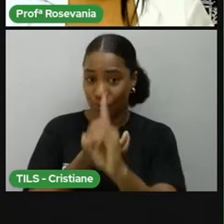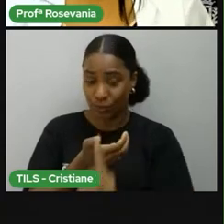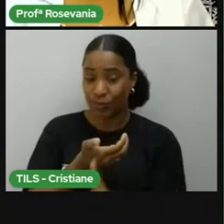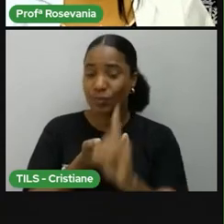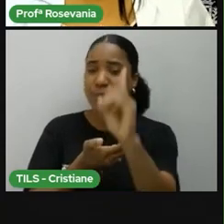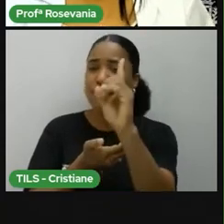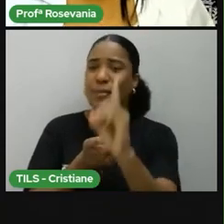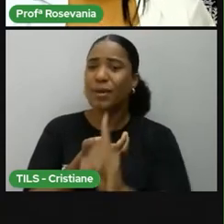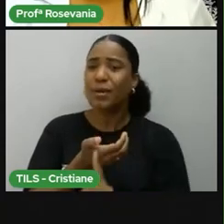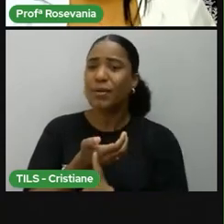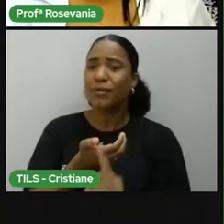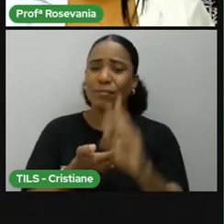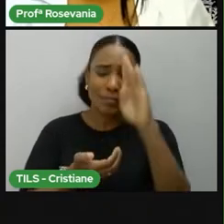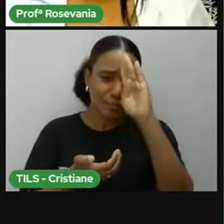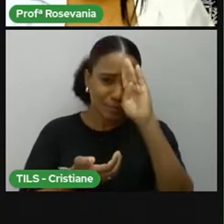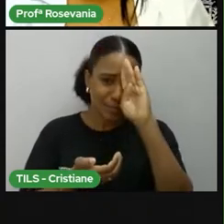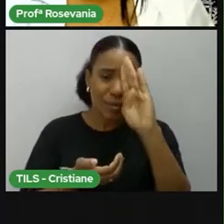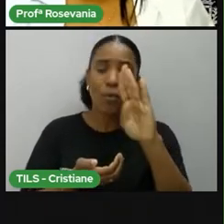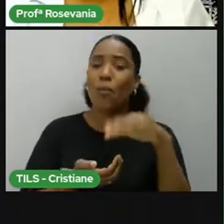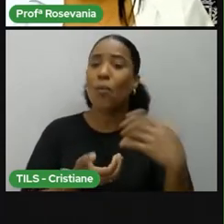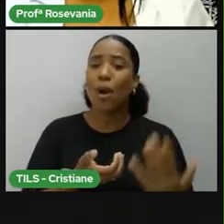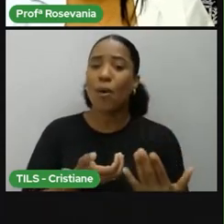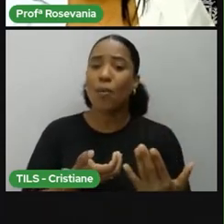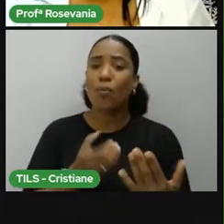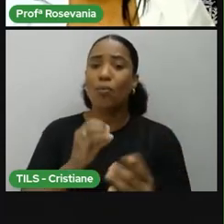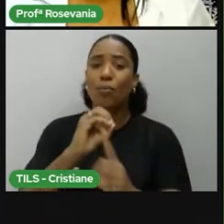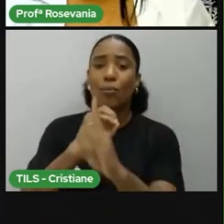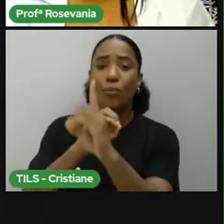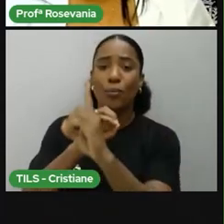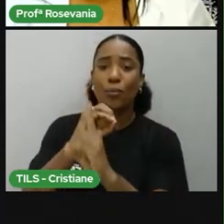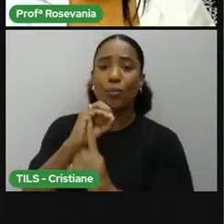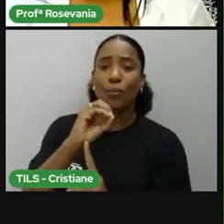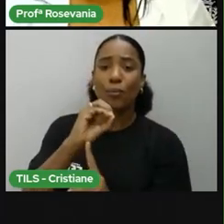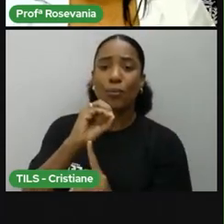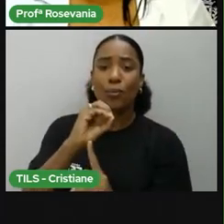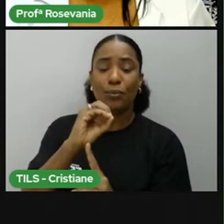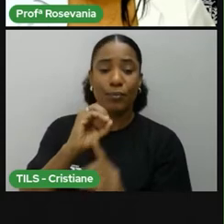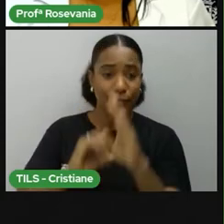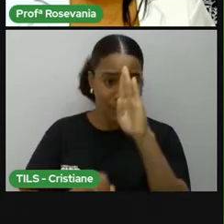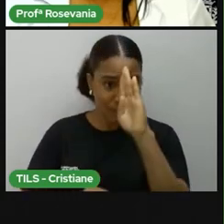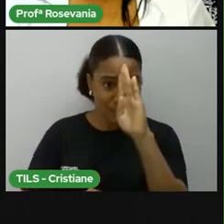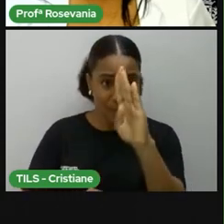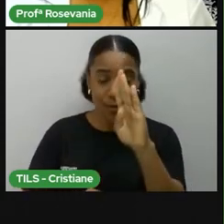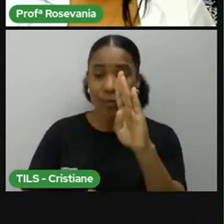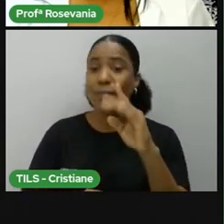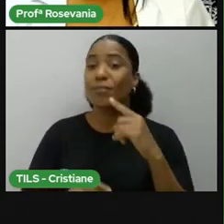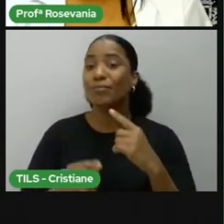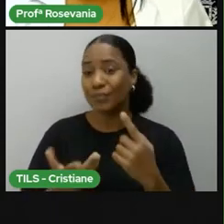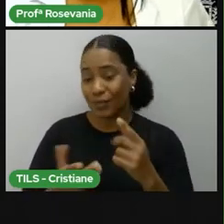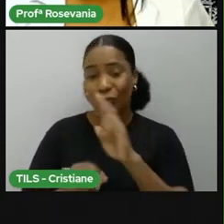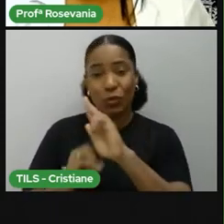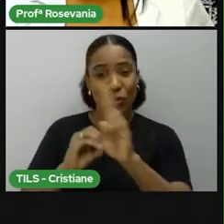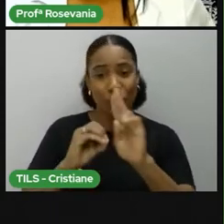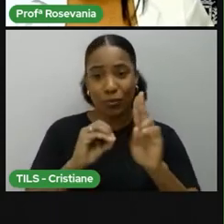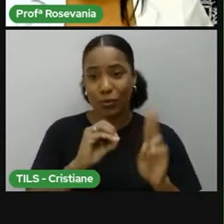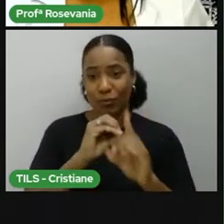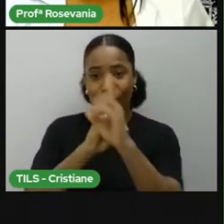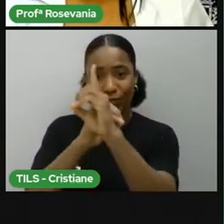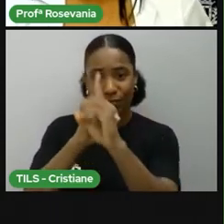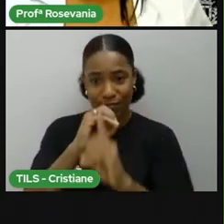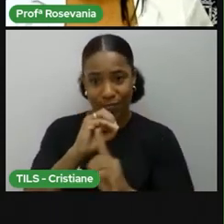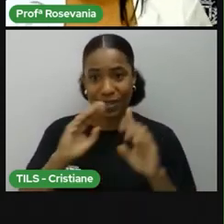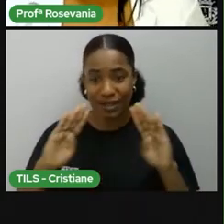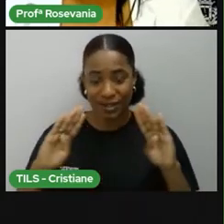granuíte, os paralelos também tem alguns que são principais. Por que são principais? Porque eles recebem nomes específicos, os outros são